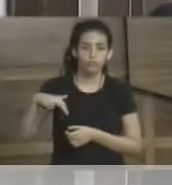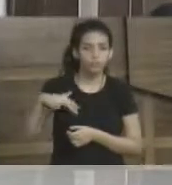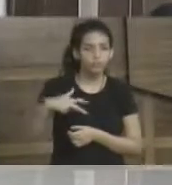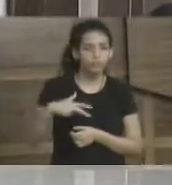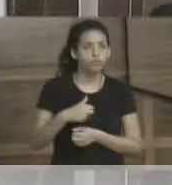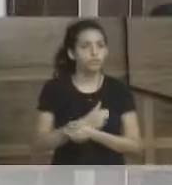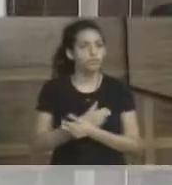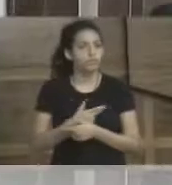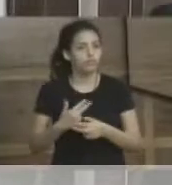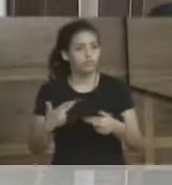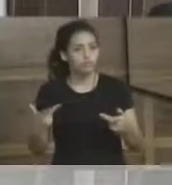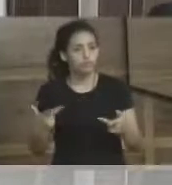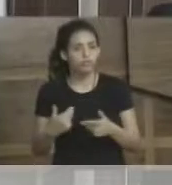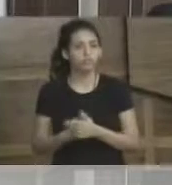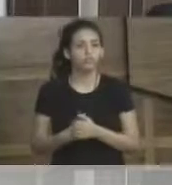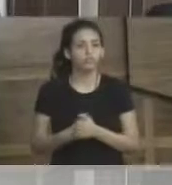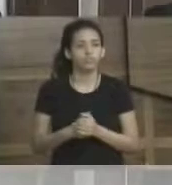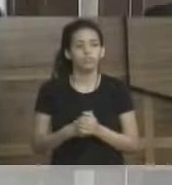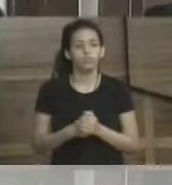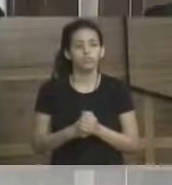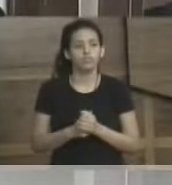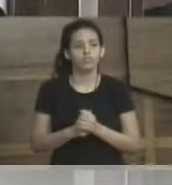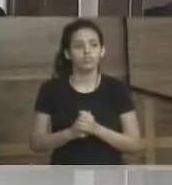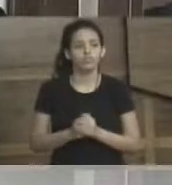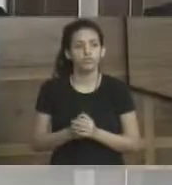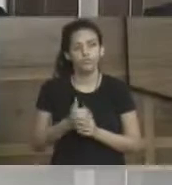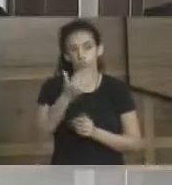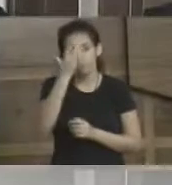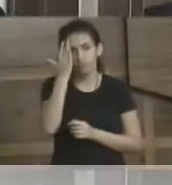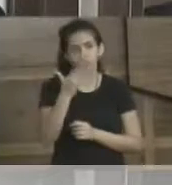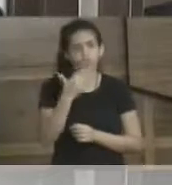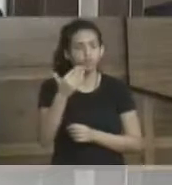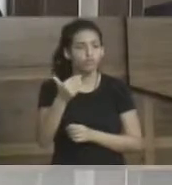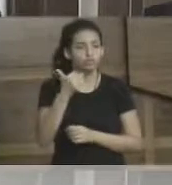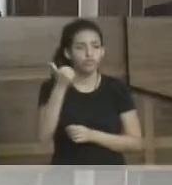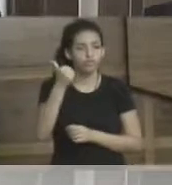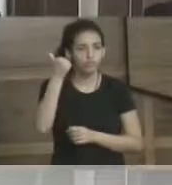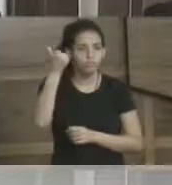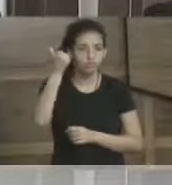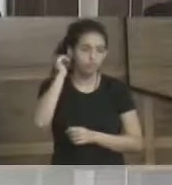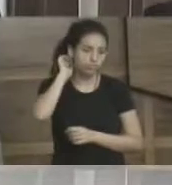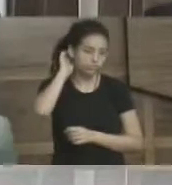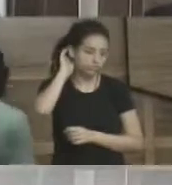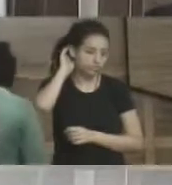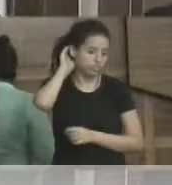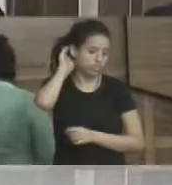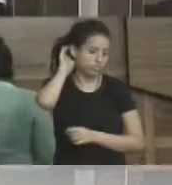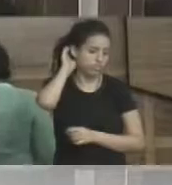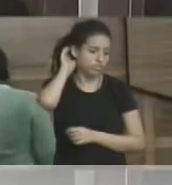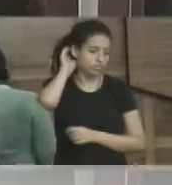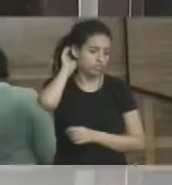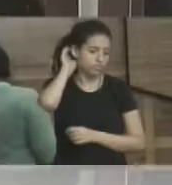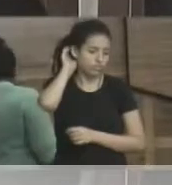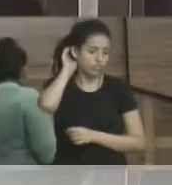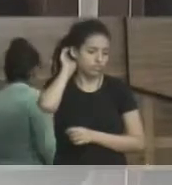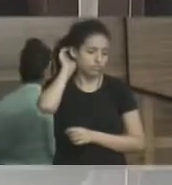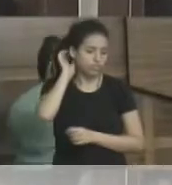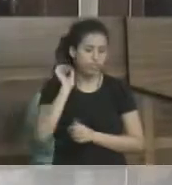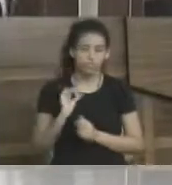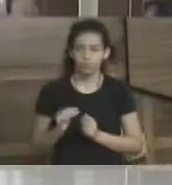tratamento, que aqueles pacientes melhoraram, e muito, e muito, na questão da saúde deles.